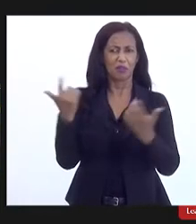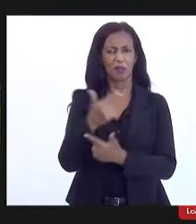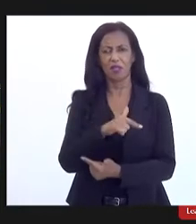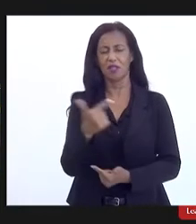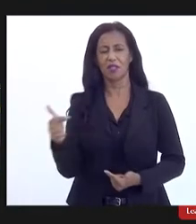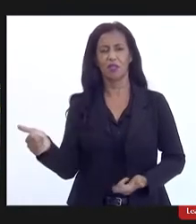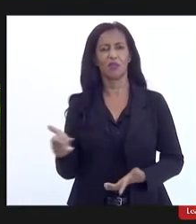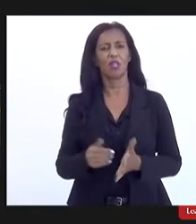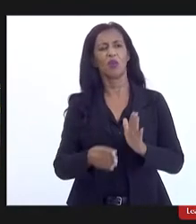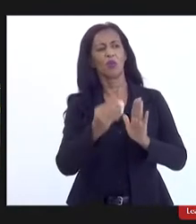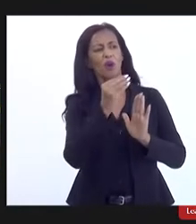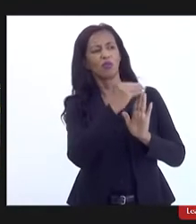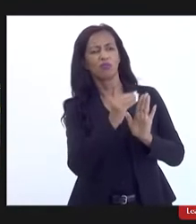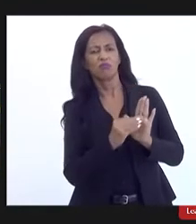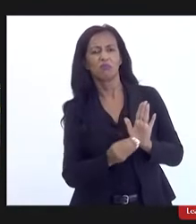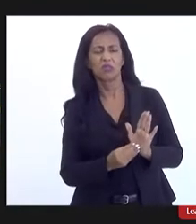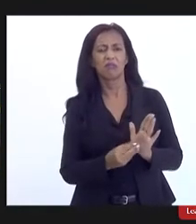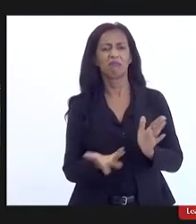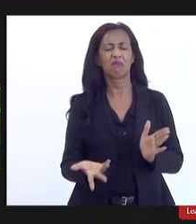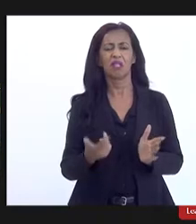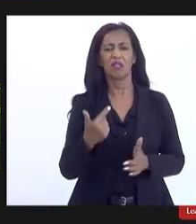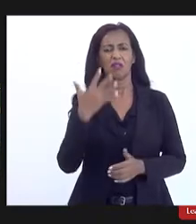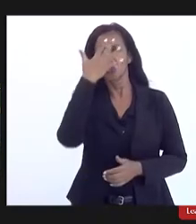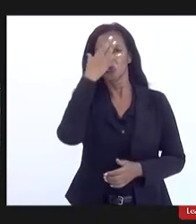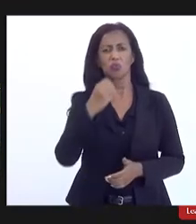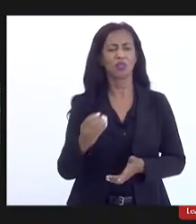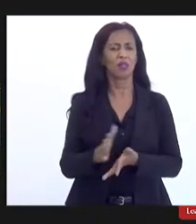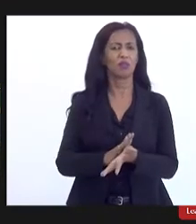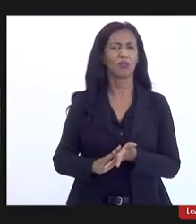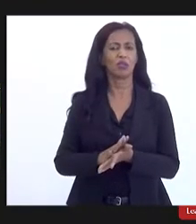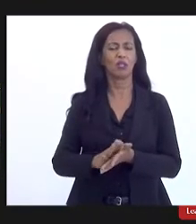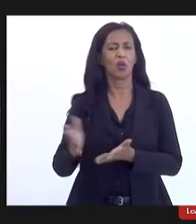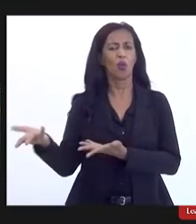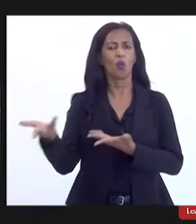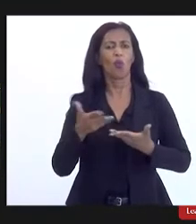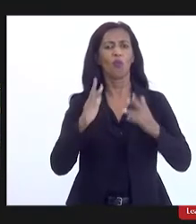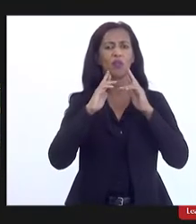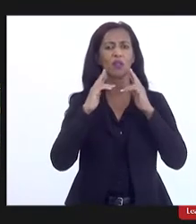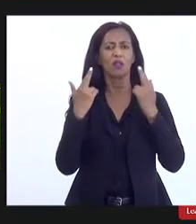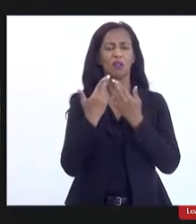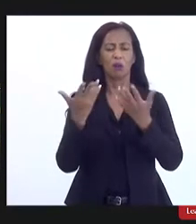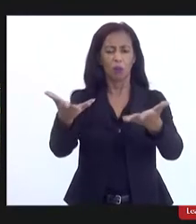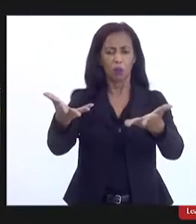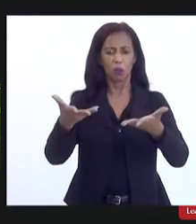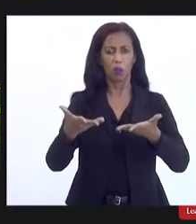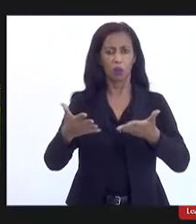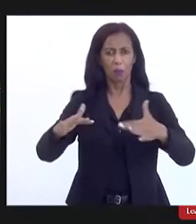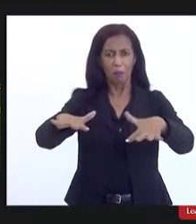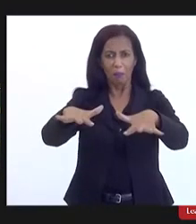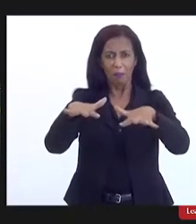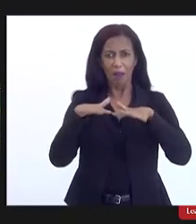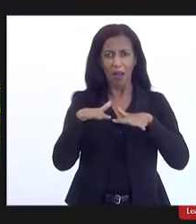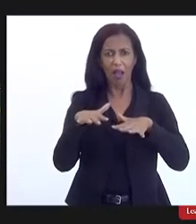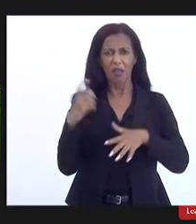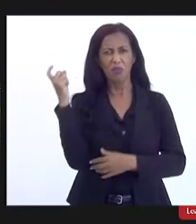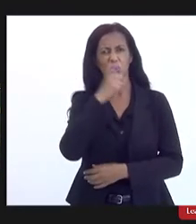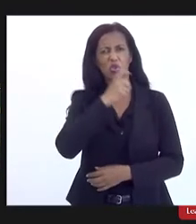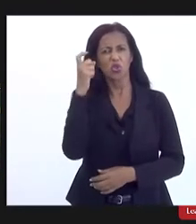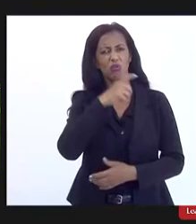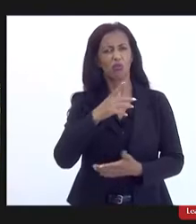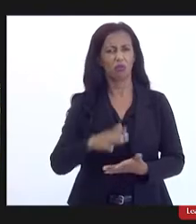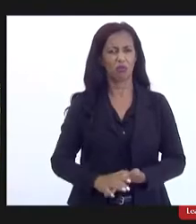critérios vão ser adotados porque chama-se a audiência pública mas aquela audiência pública mentirosa